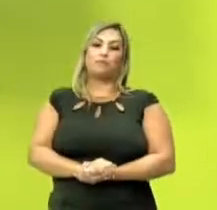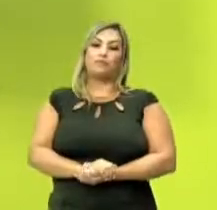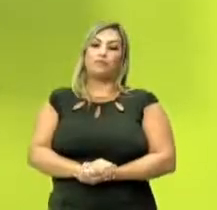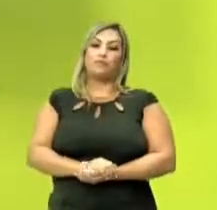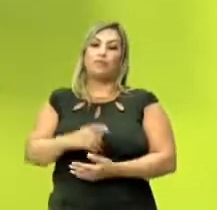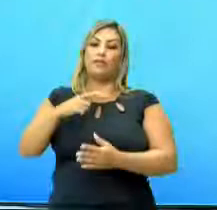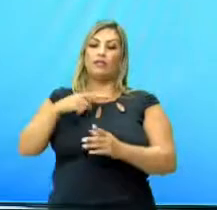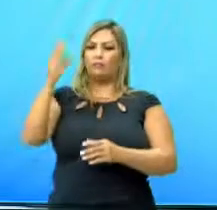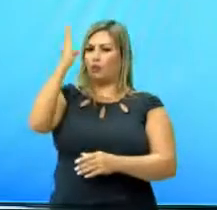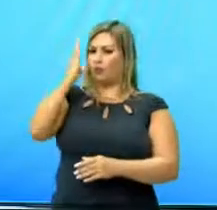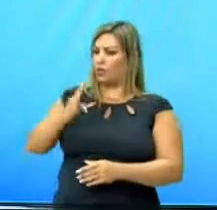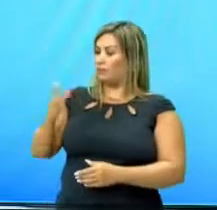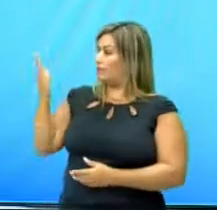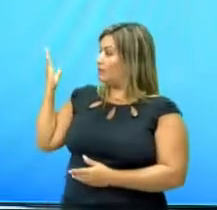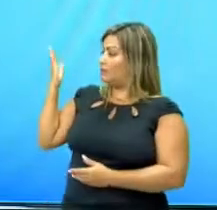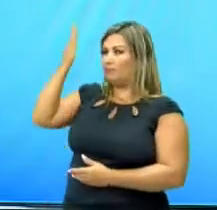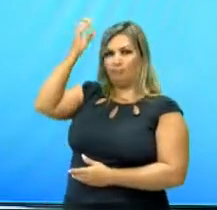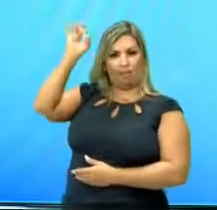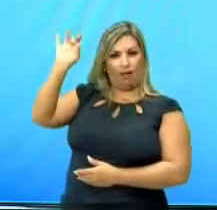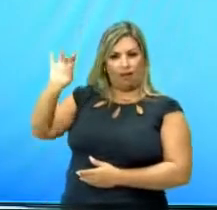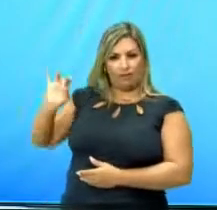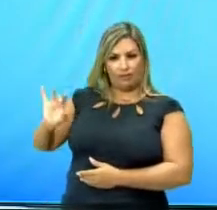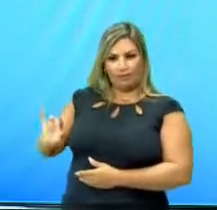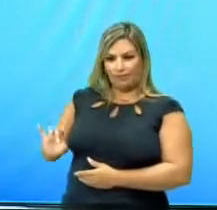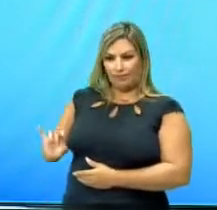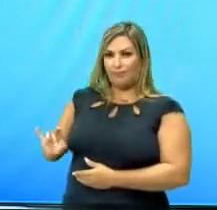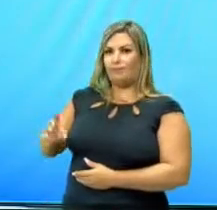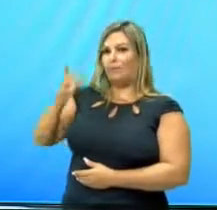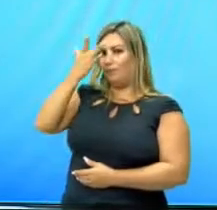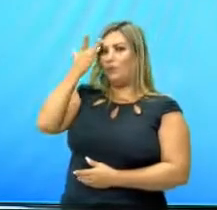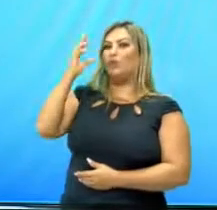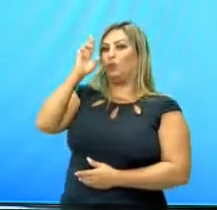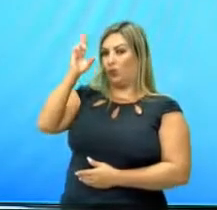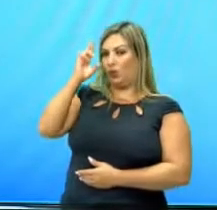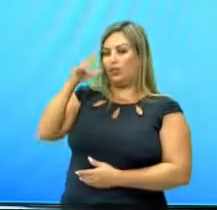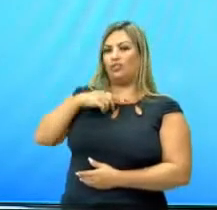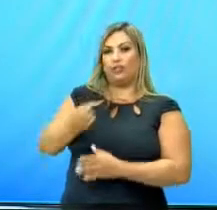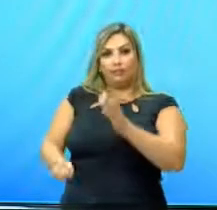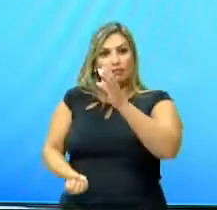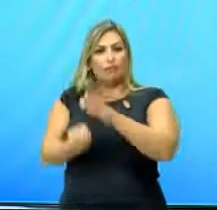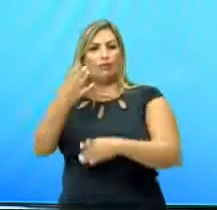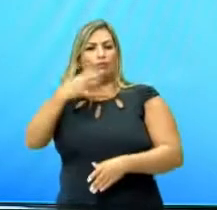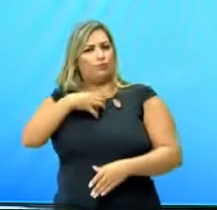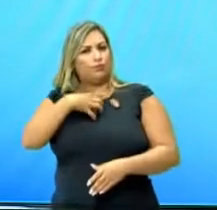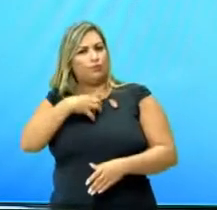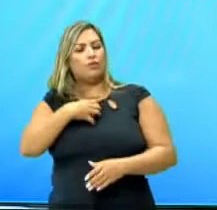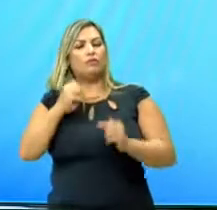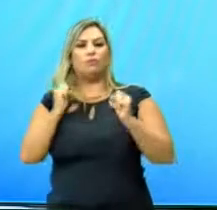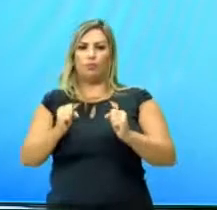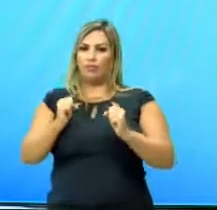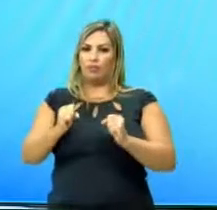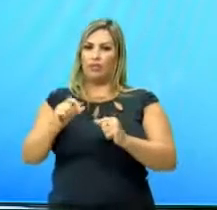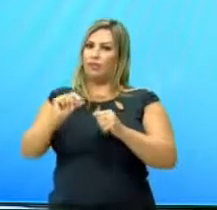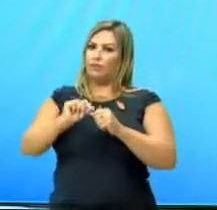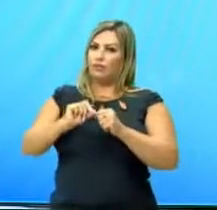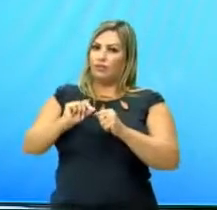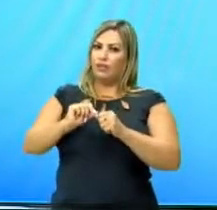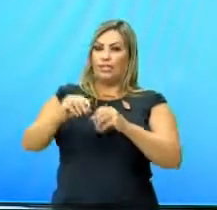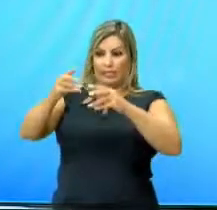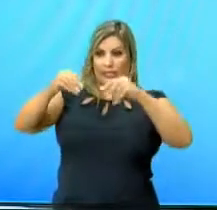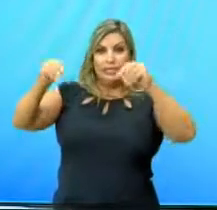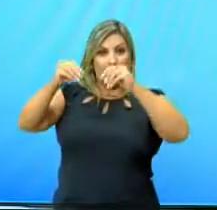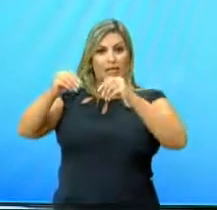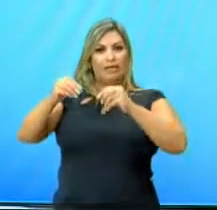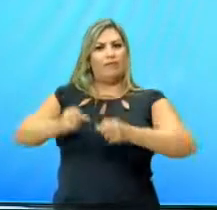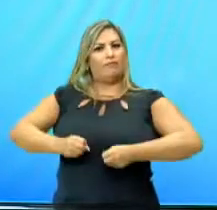aqui a gente tem as capitanias hereditárias. Cada donatário, ele tinha que criar uma forma para poder fazer com que aquele